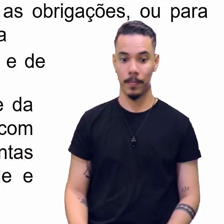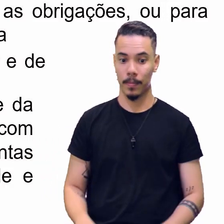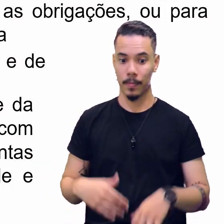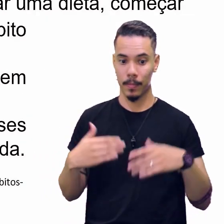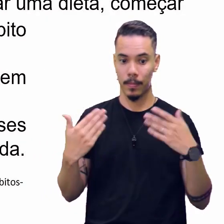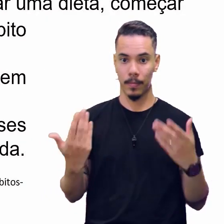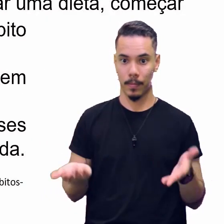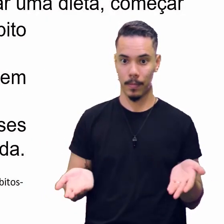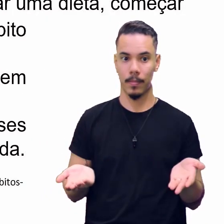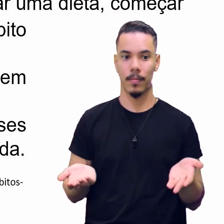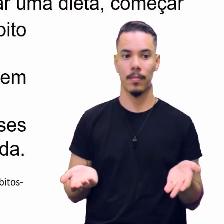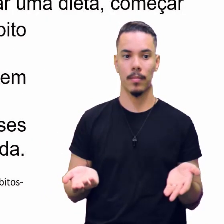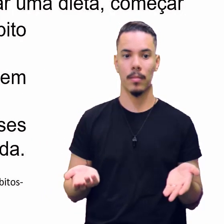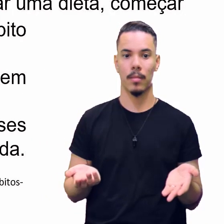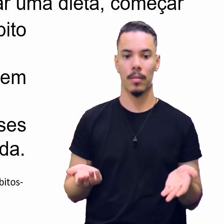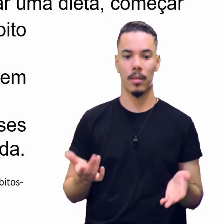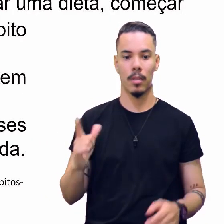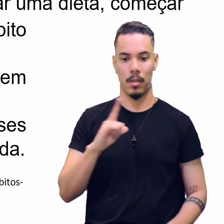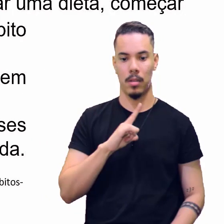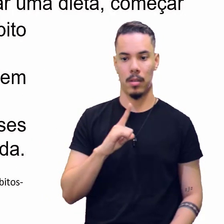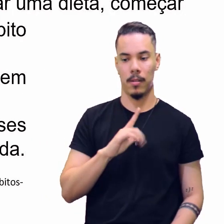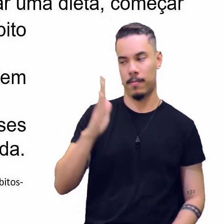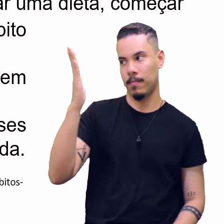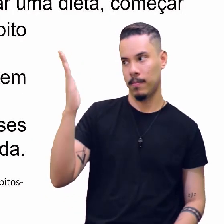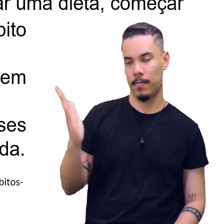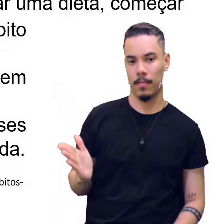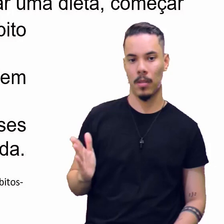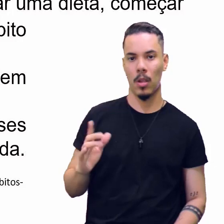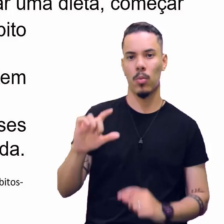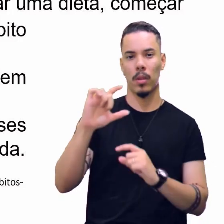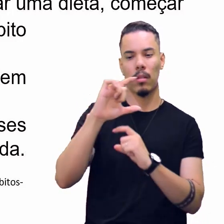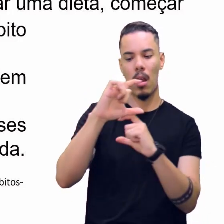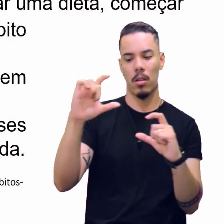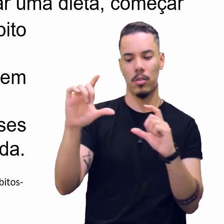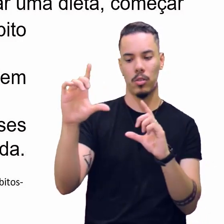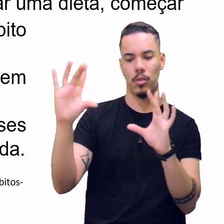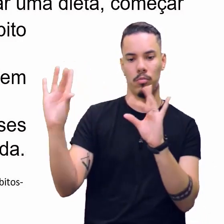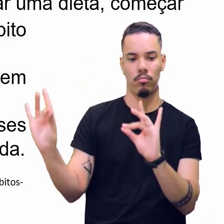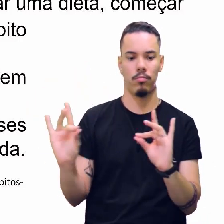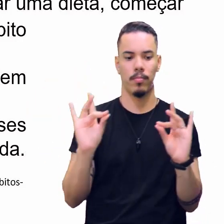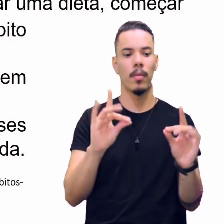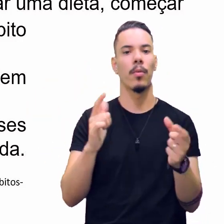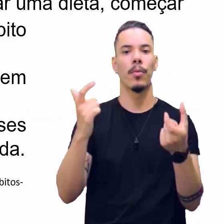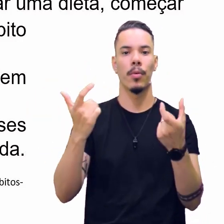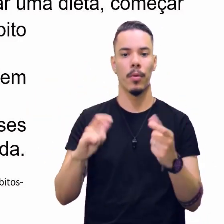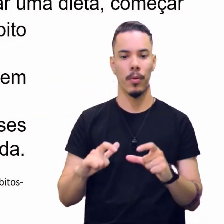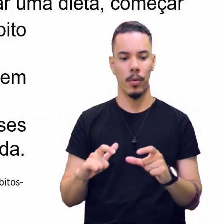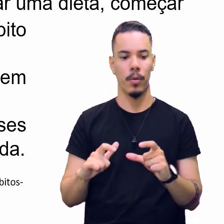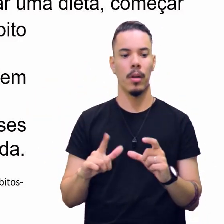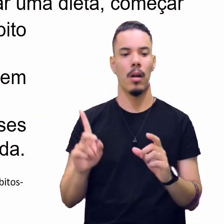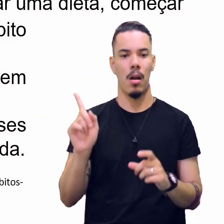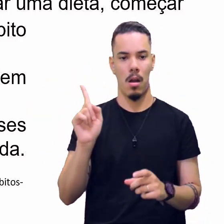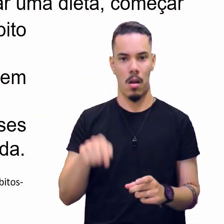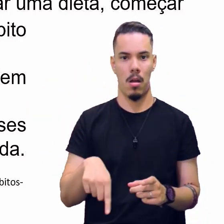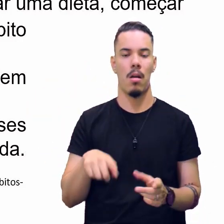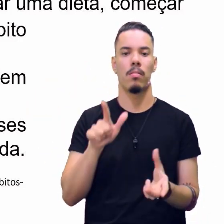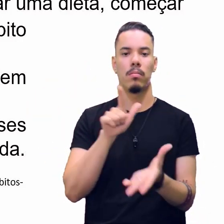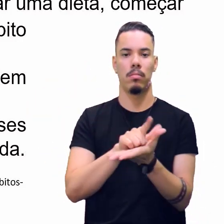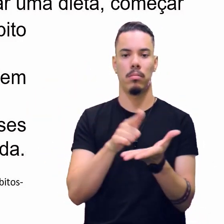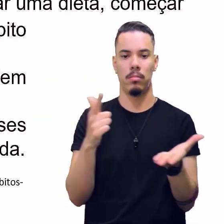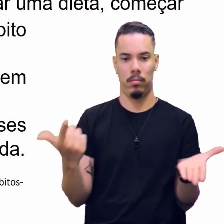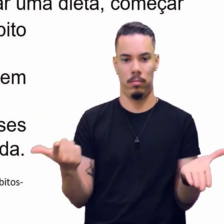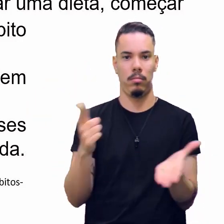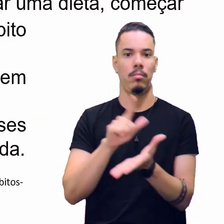nós temos um trechinho tirado de uma reportagem,